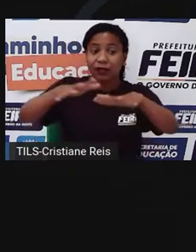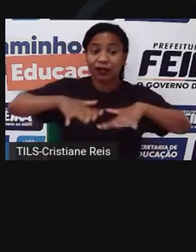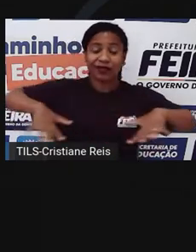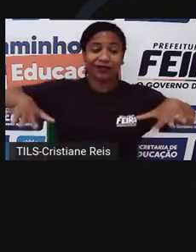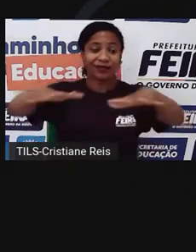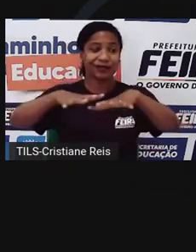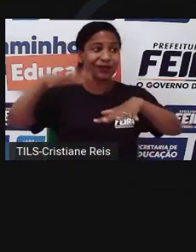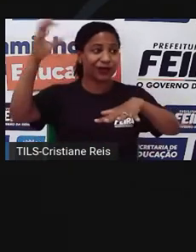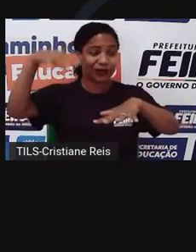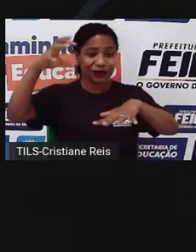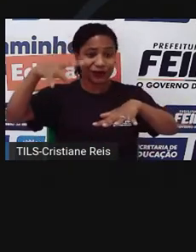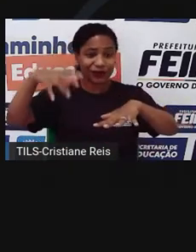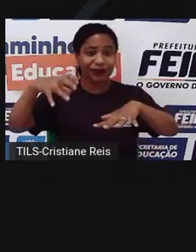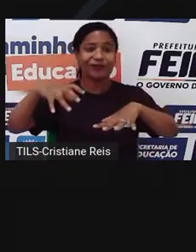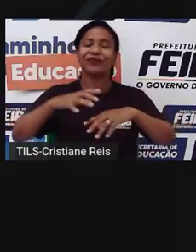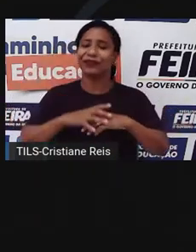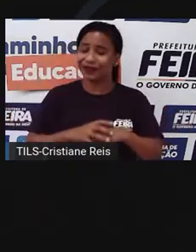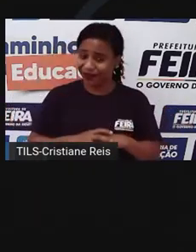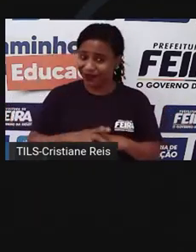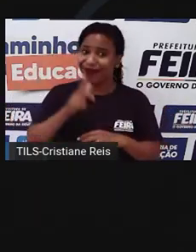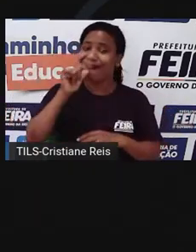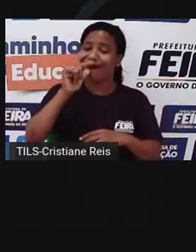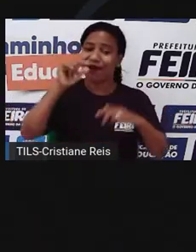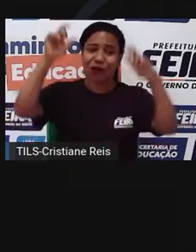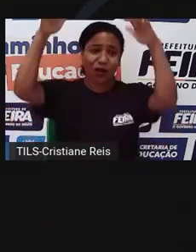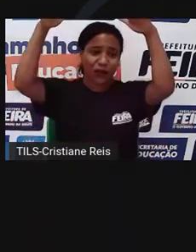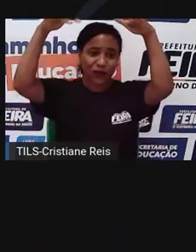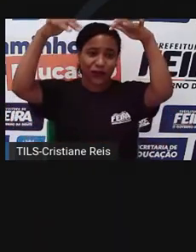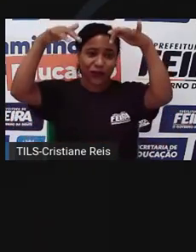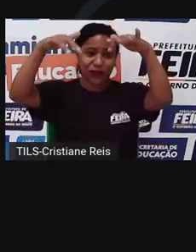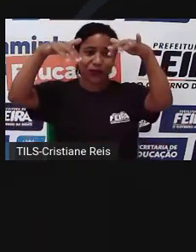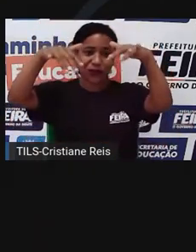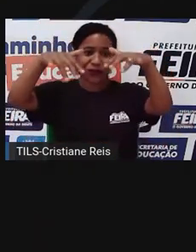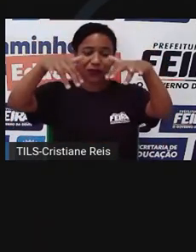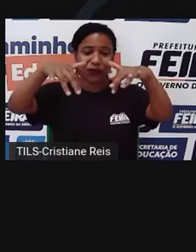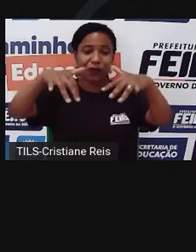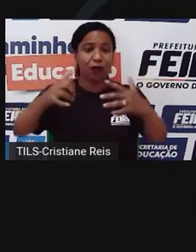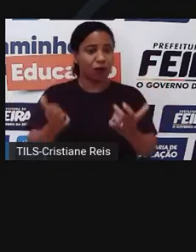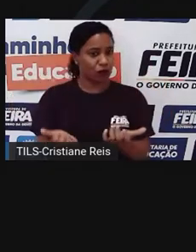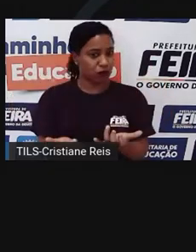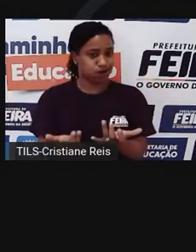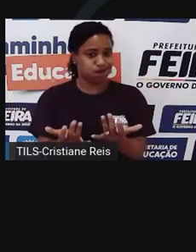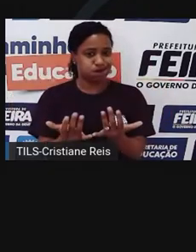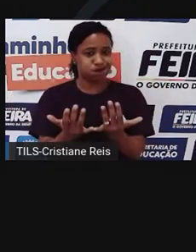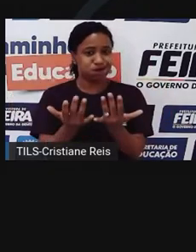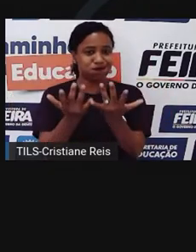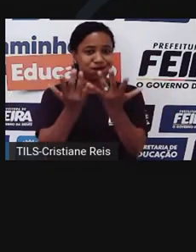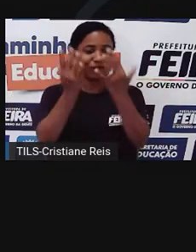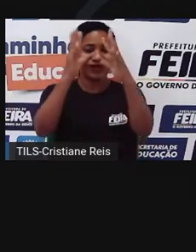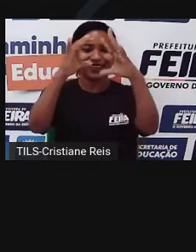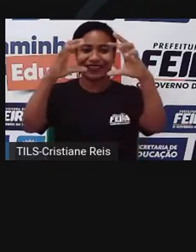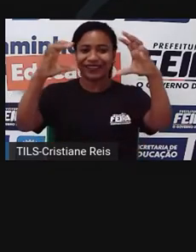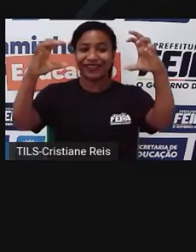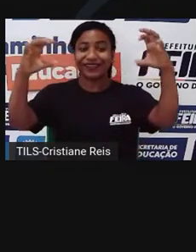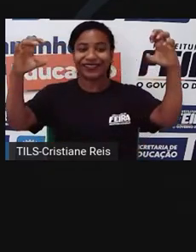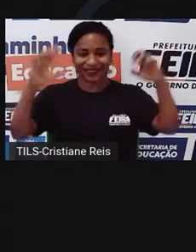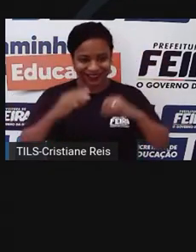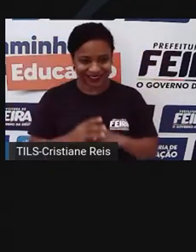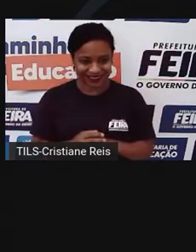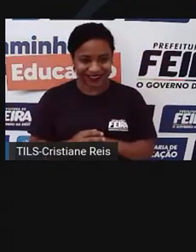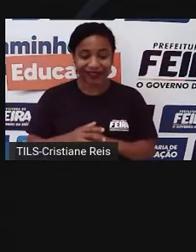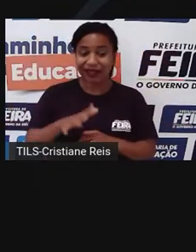é uma fonte gigantesca de vapor d'água pra atmosfera global como um todo. A floresta amazônica, além de emitir